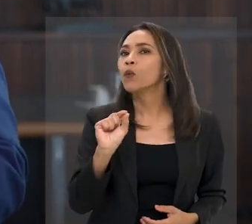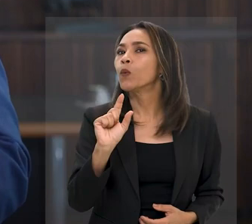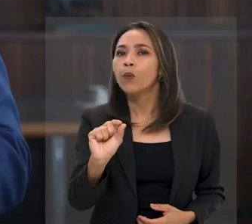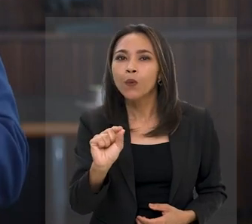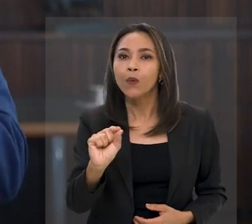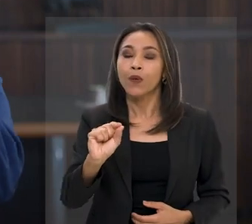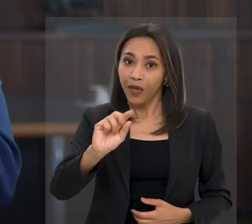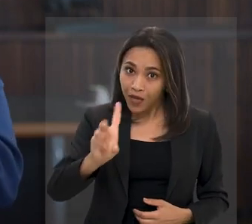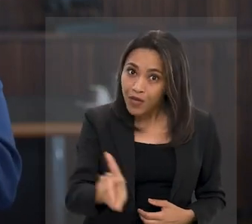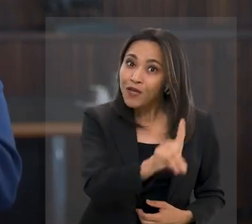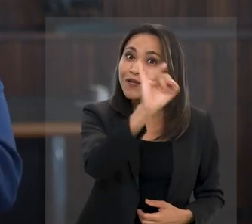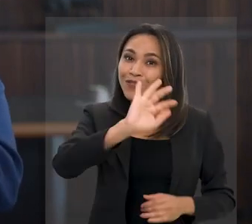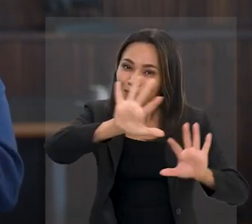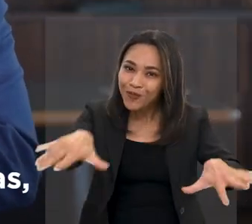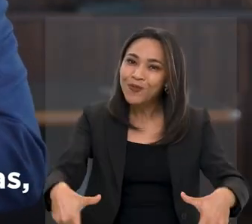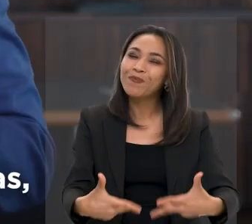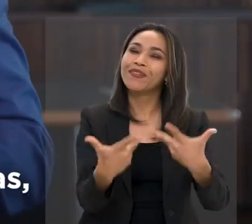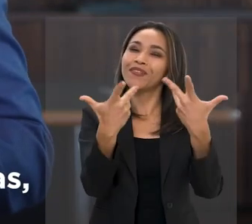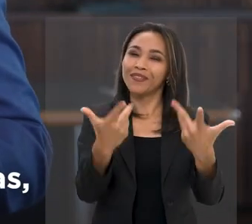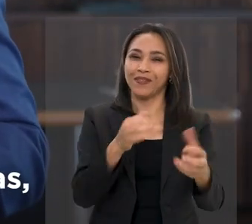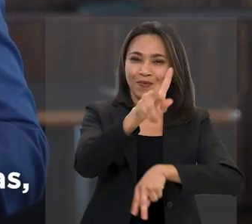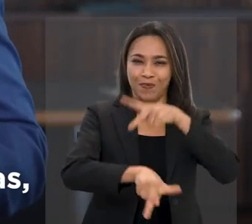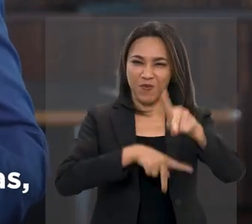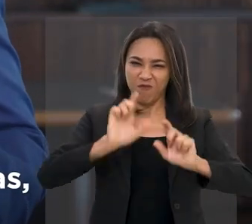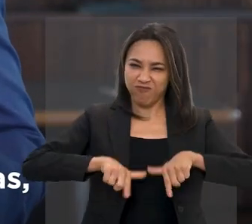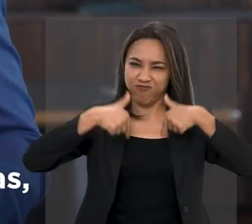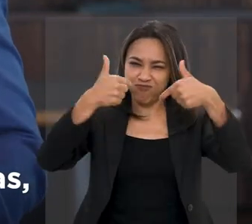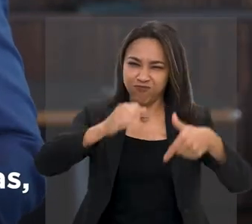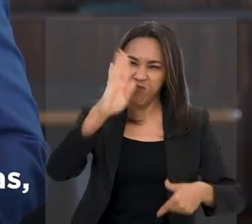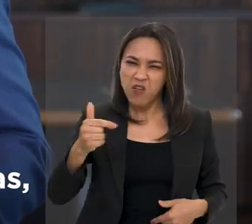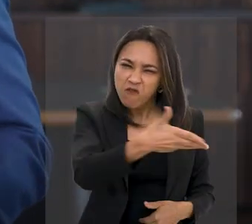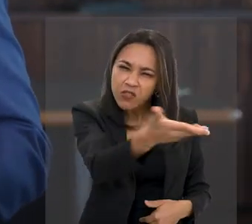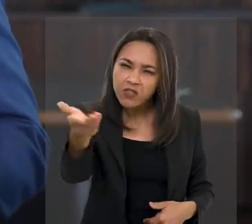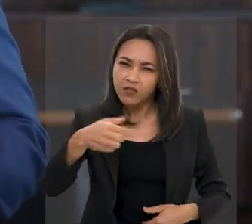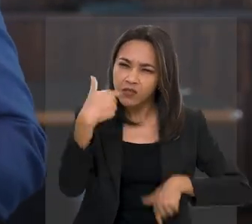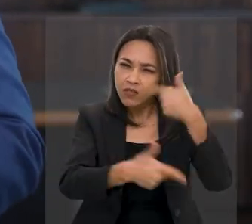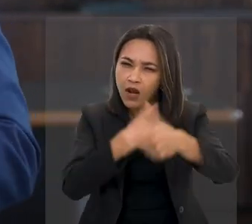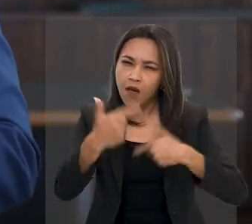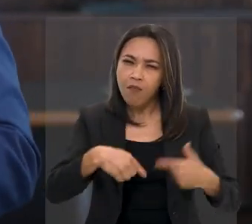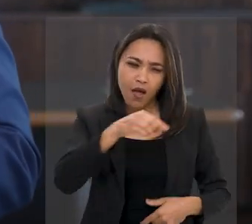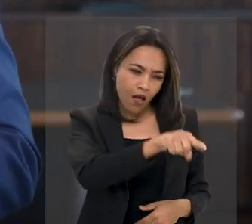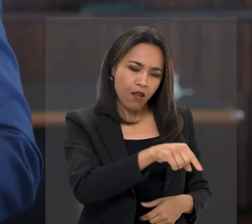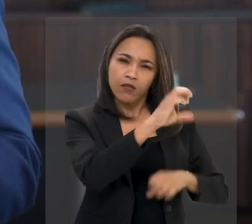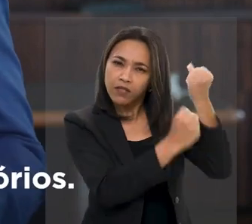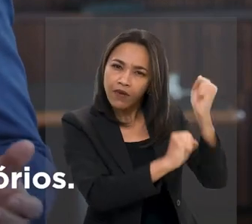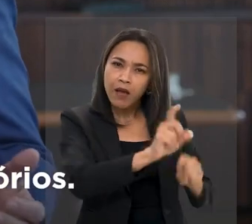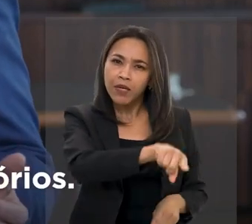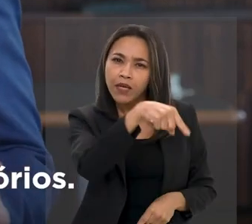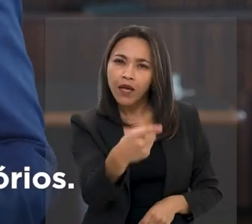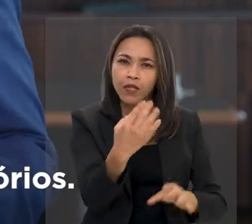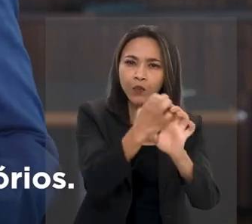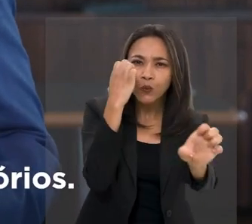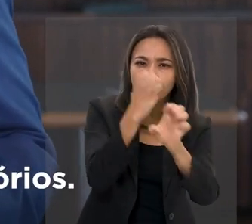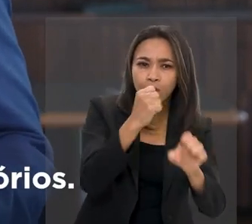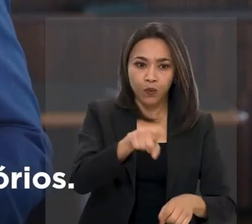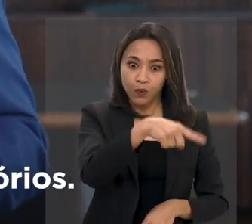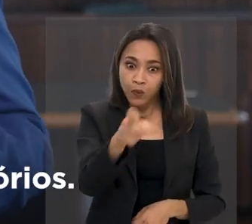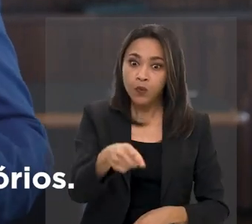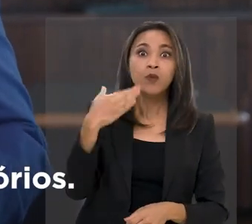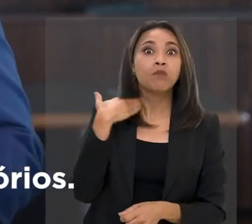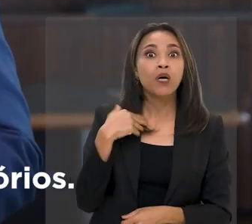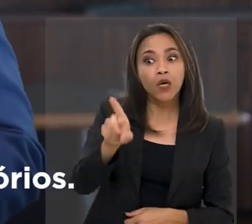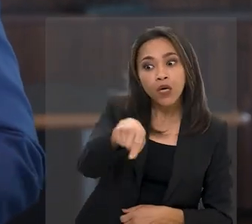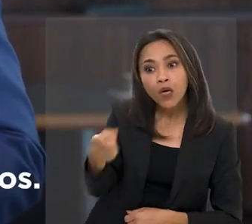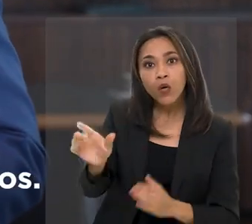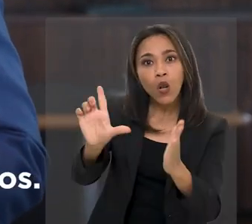homenagear o povo trabalhador do Brasil. Vocês que trabalham nas fábricas, na construção civil, nos bancos, nas lojas ou